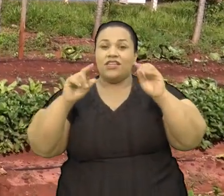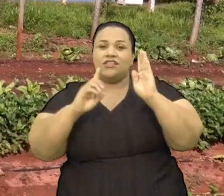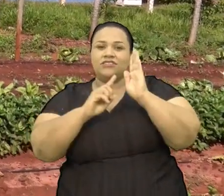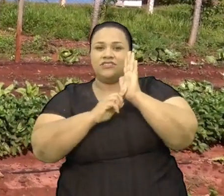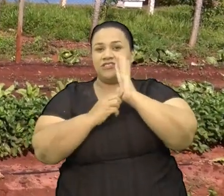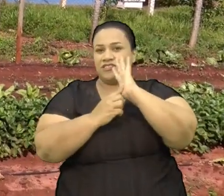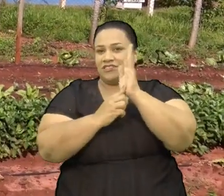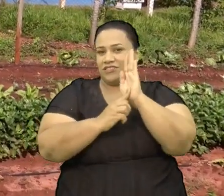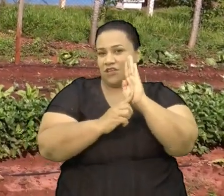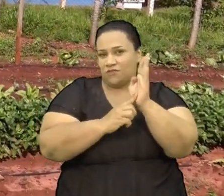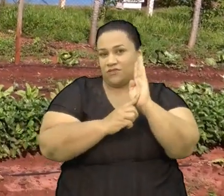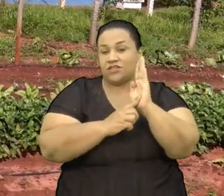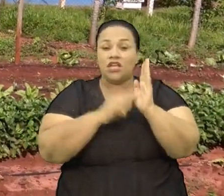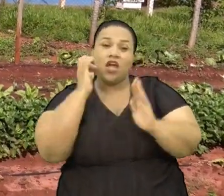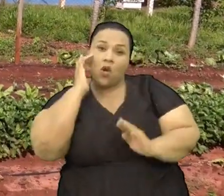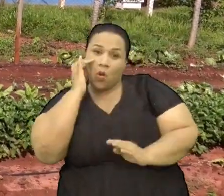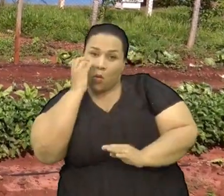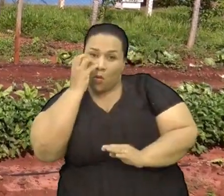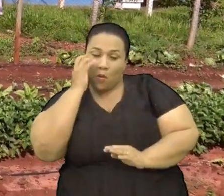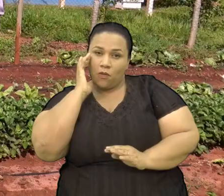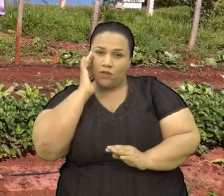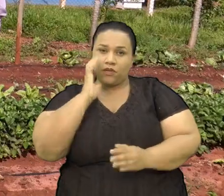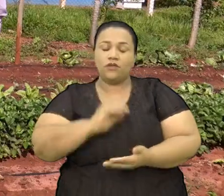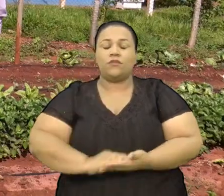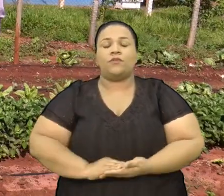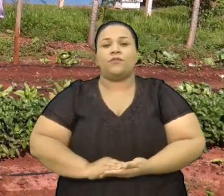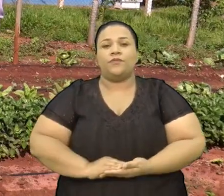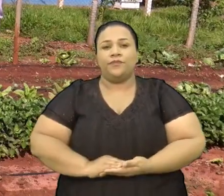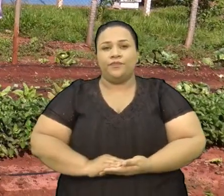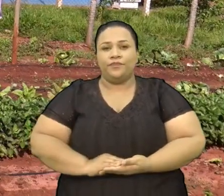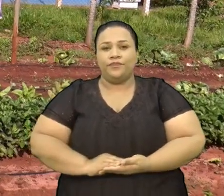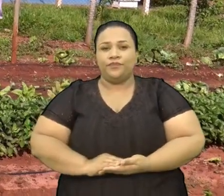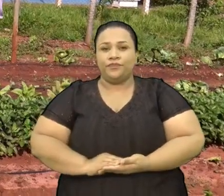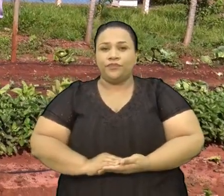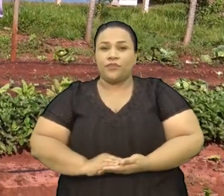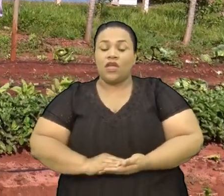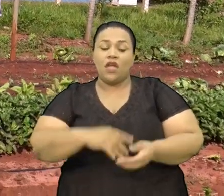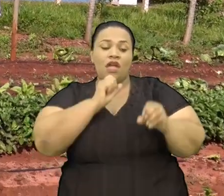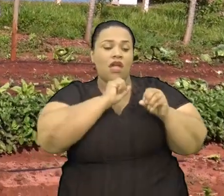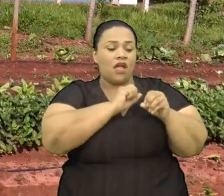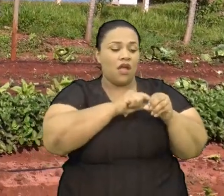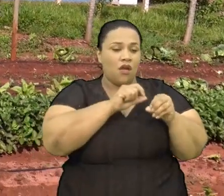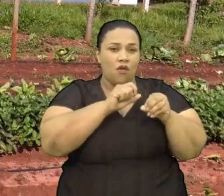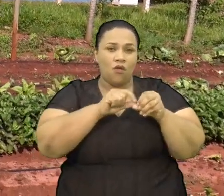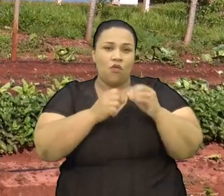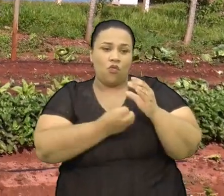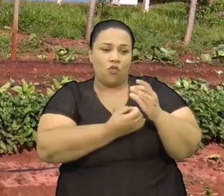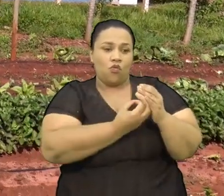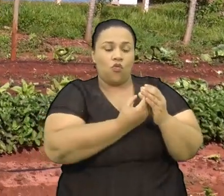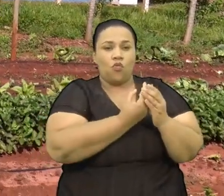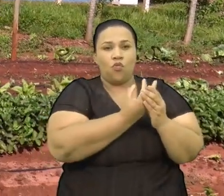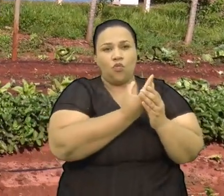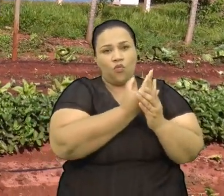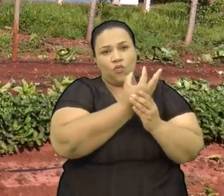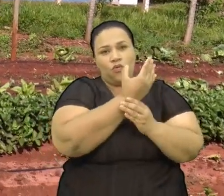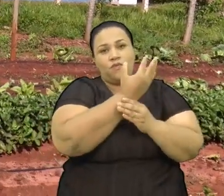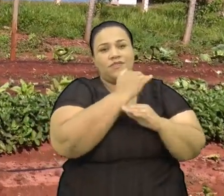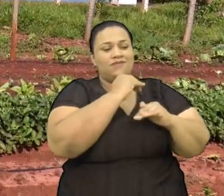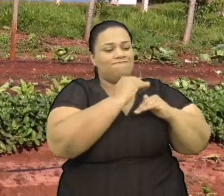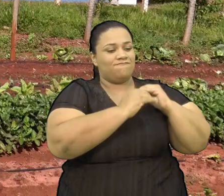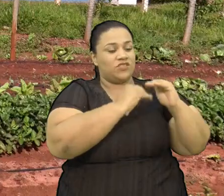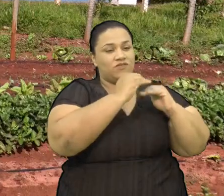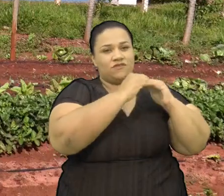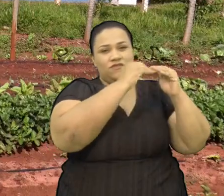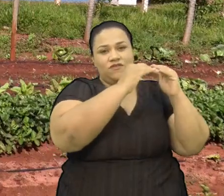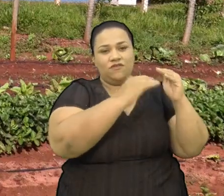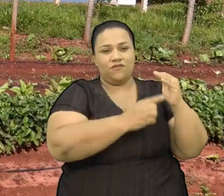Tem aqui o morango E aí essa rotatividade dos canteiros Faz com que iniba